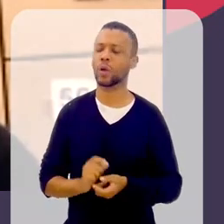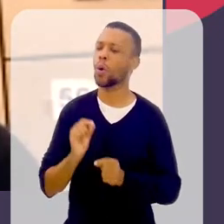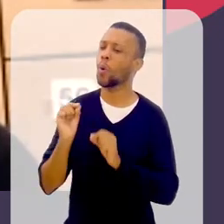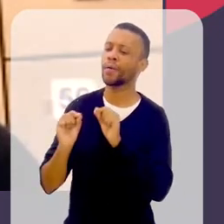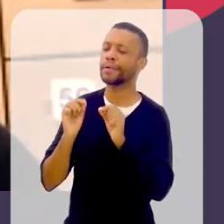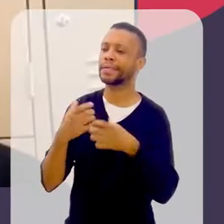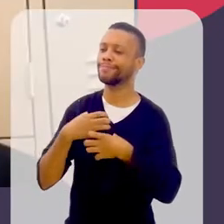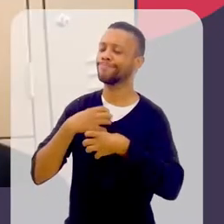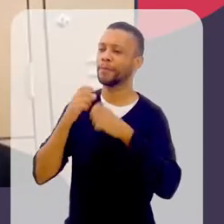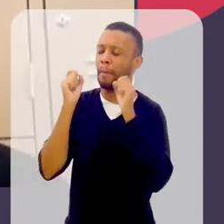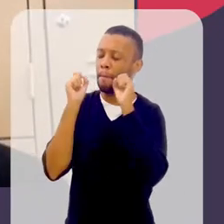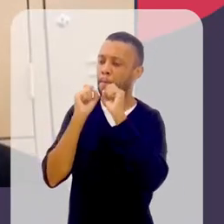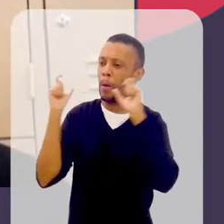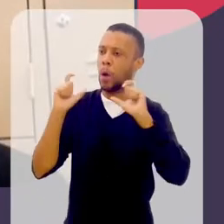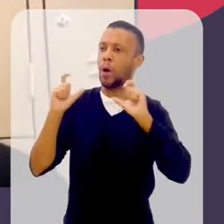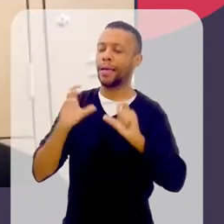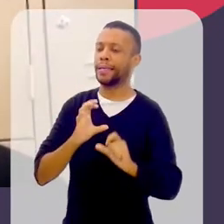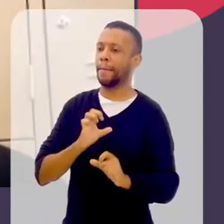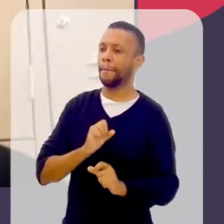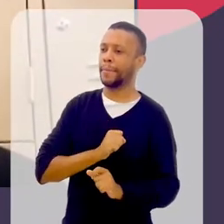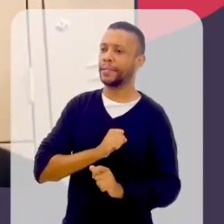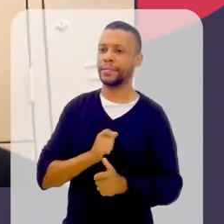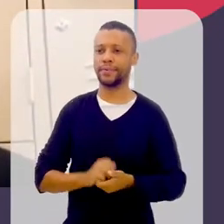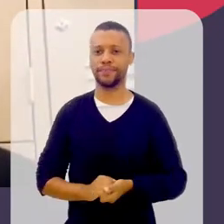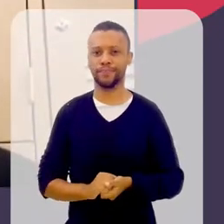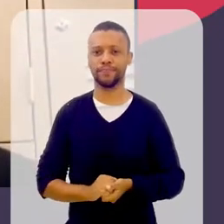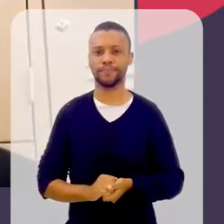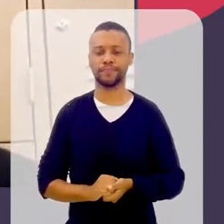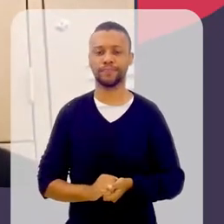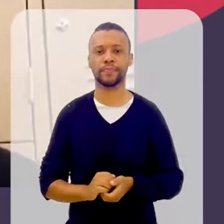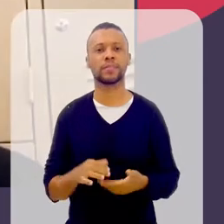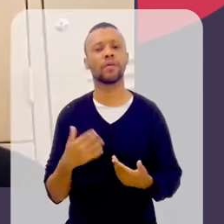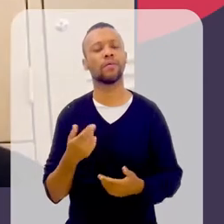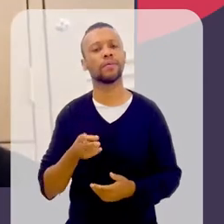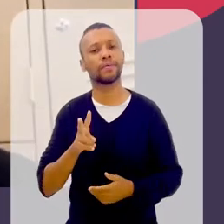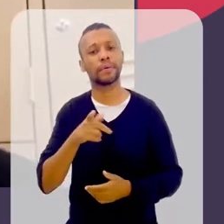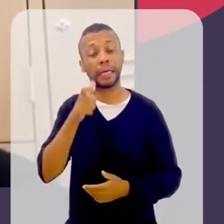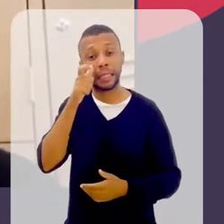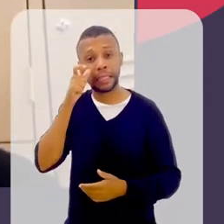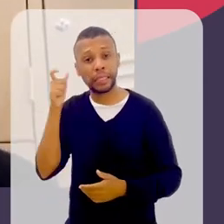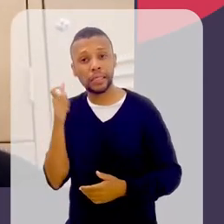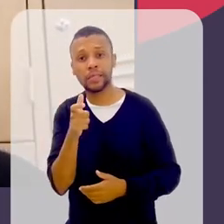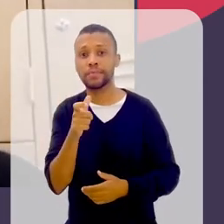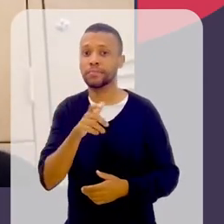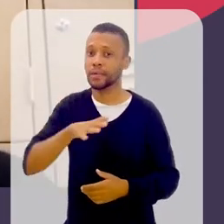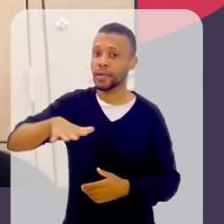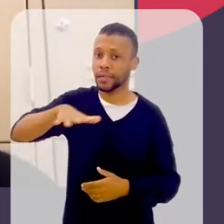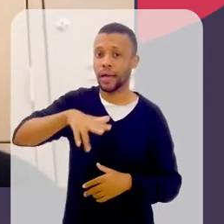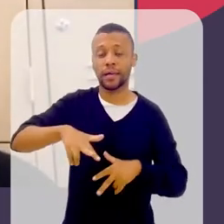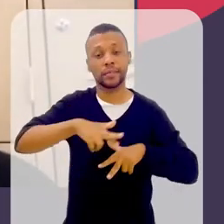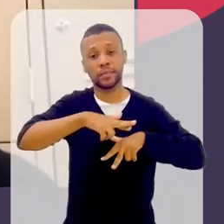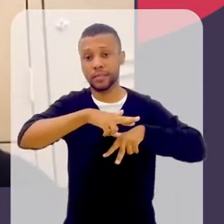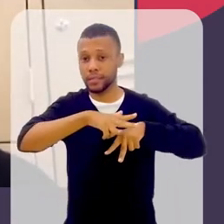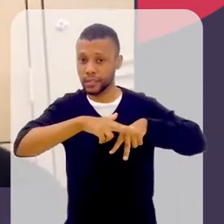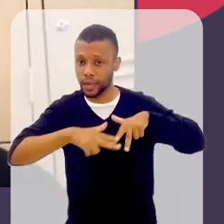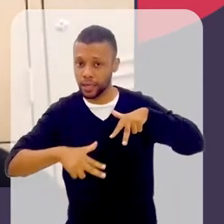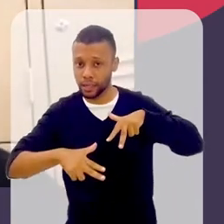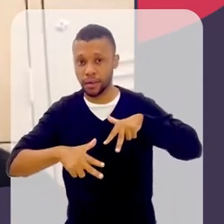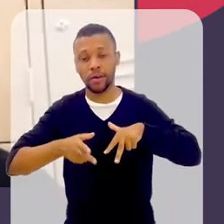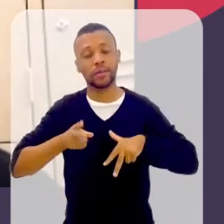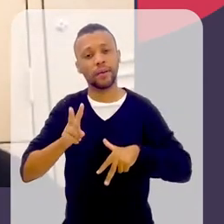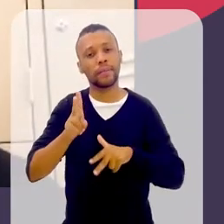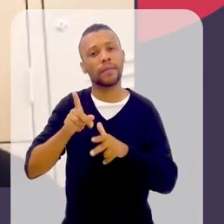O que que teve nela que te despertou essa paixão? Então, eu sempre tive interesse pela sala de